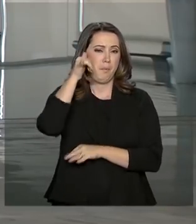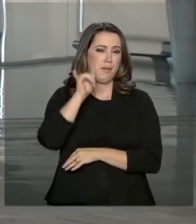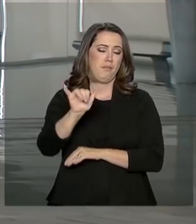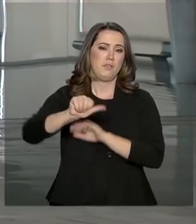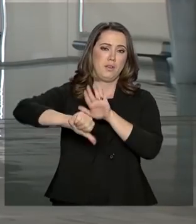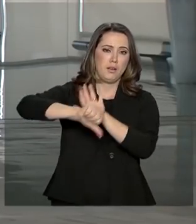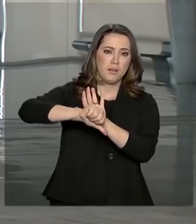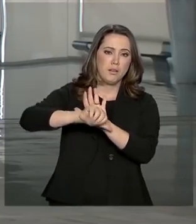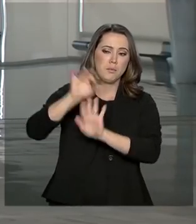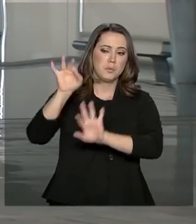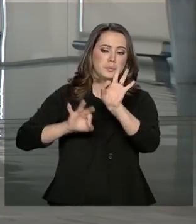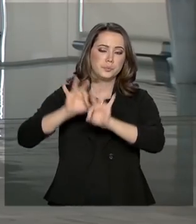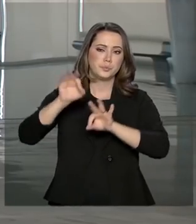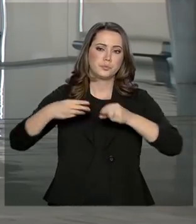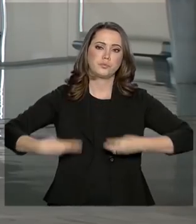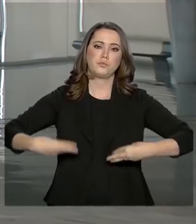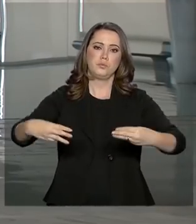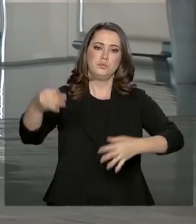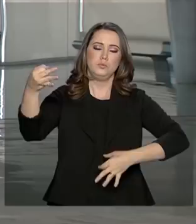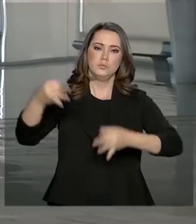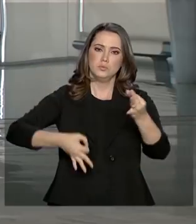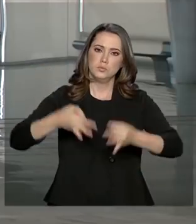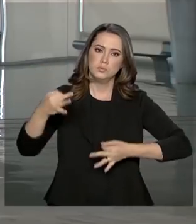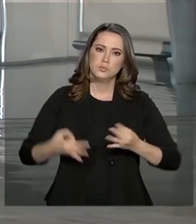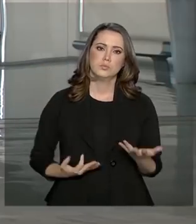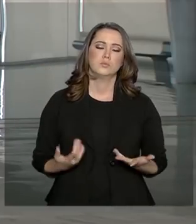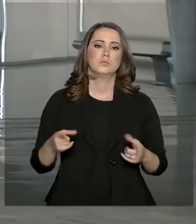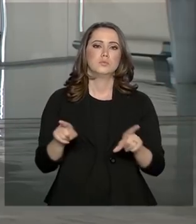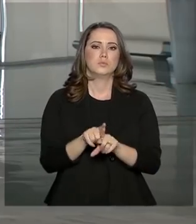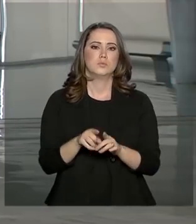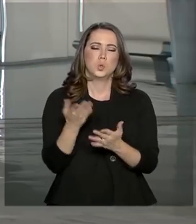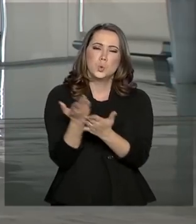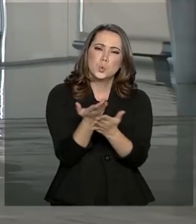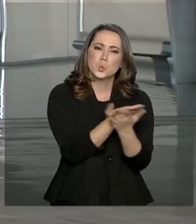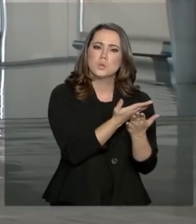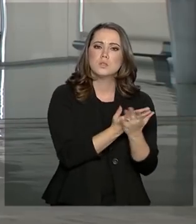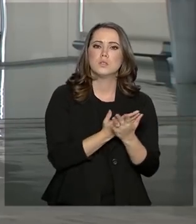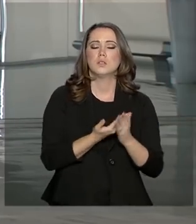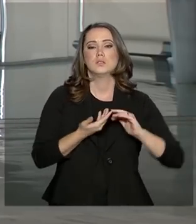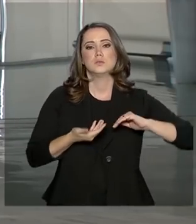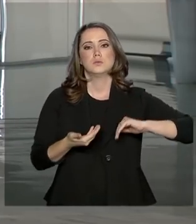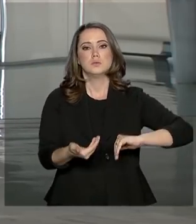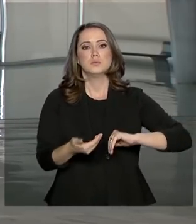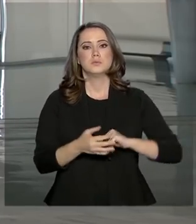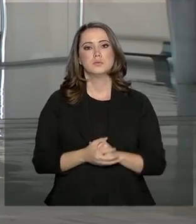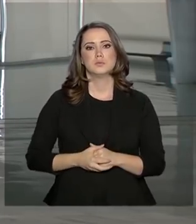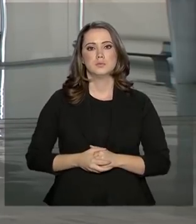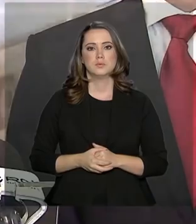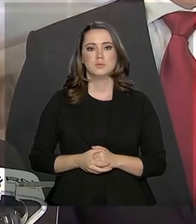elaborado pelo Ministério da Justiça e Segurança Pública em análise na Câmara dos Deputados.